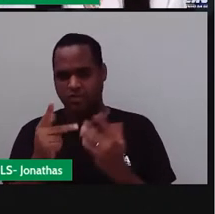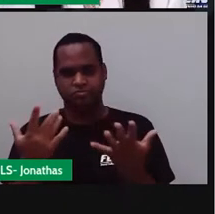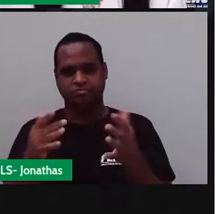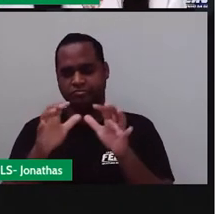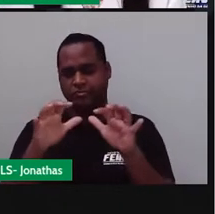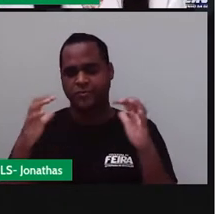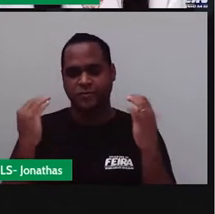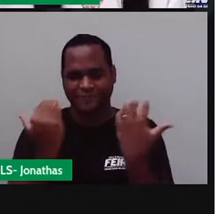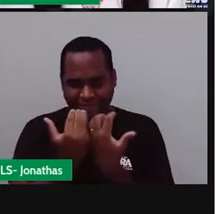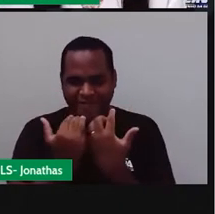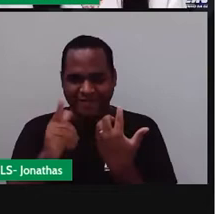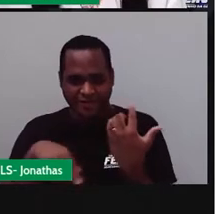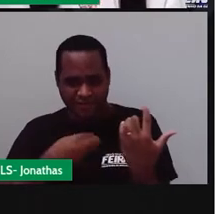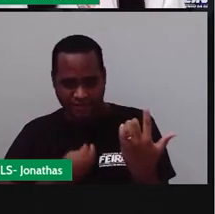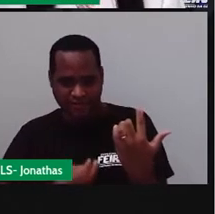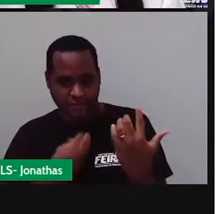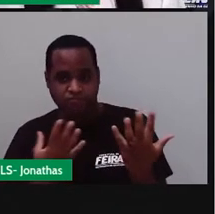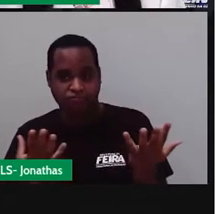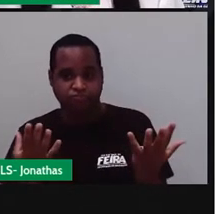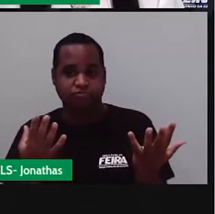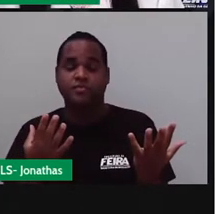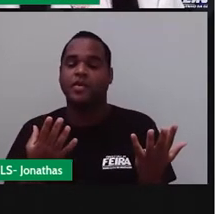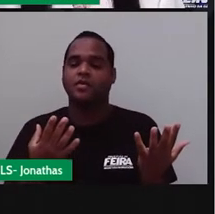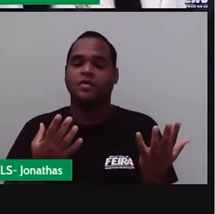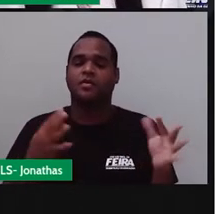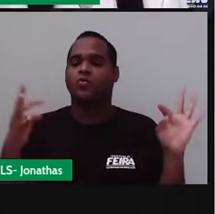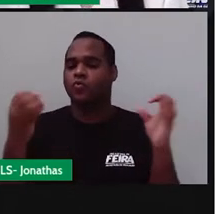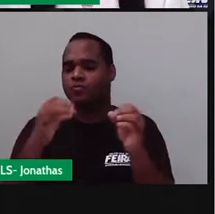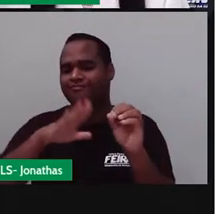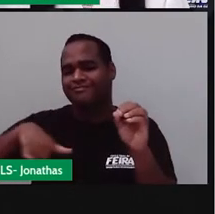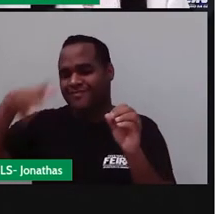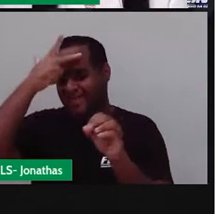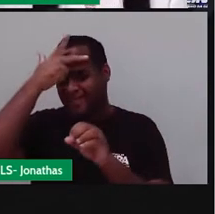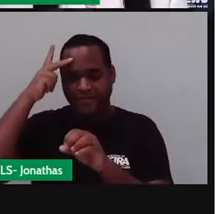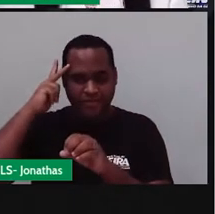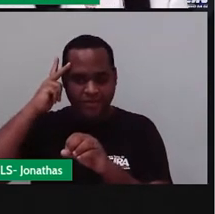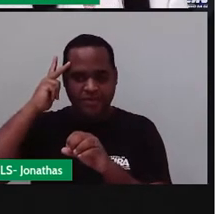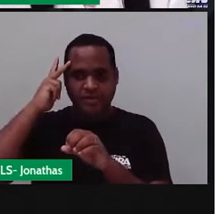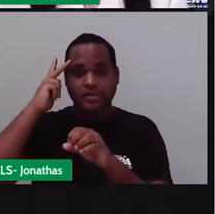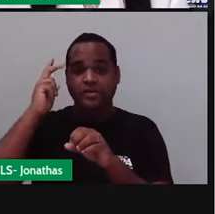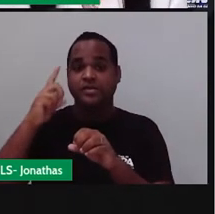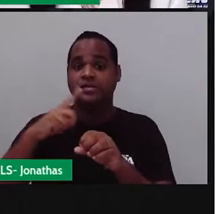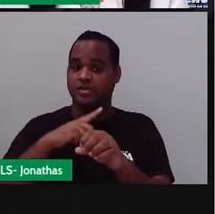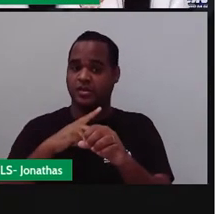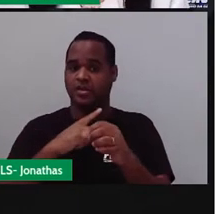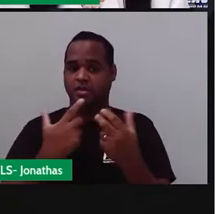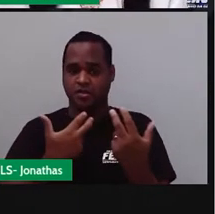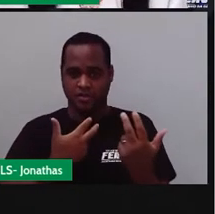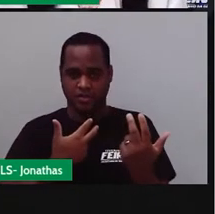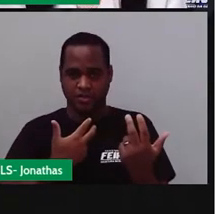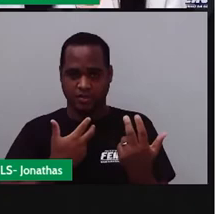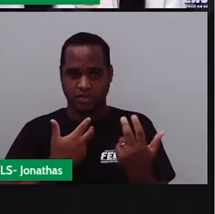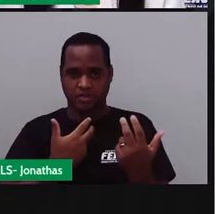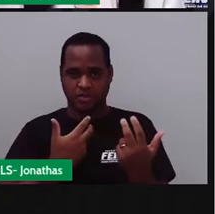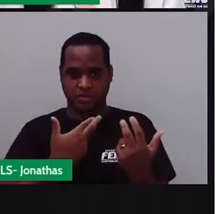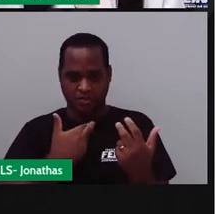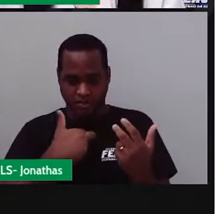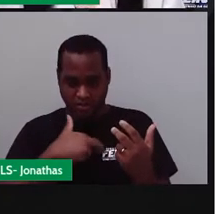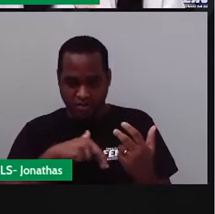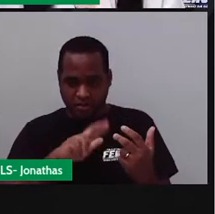comunidade, todo mundo tem a mesma religião, segue a mesma